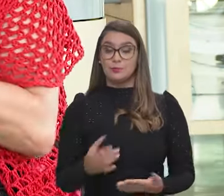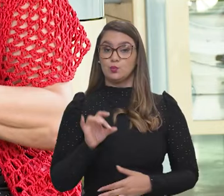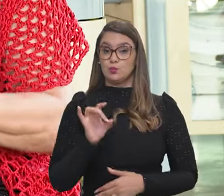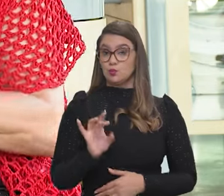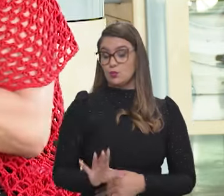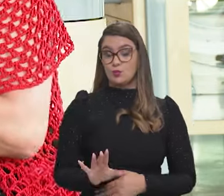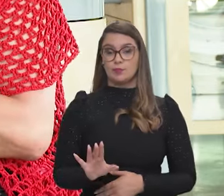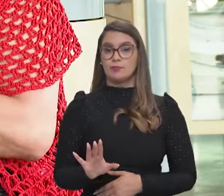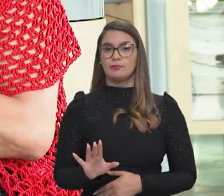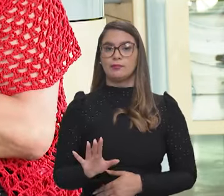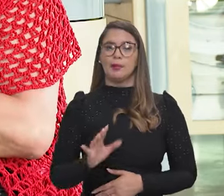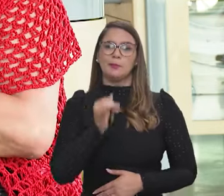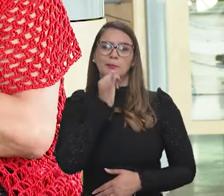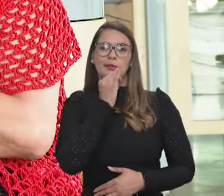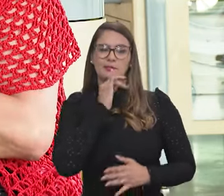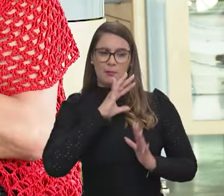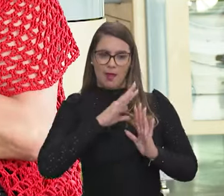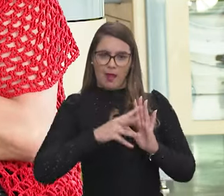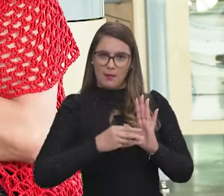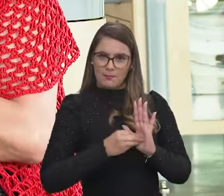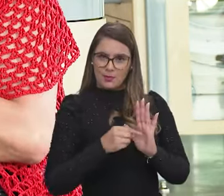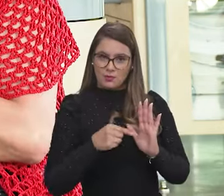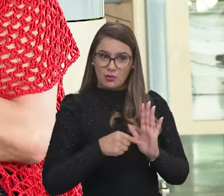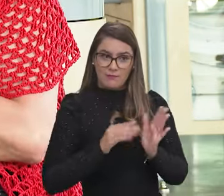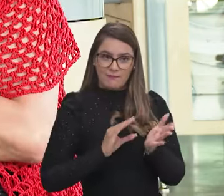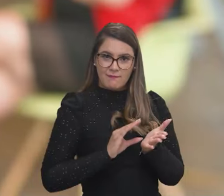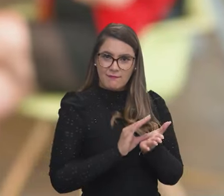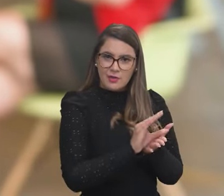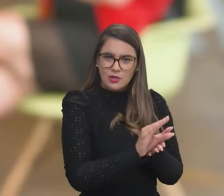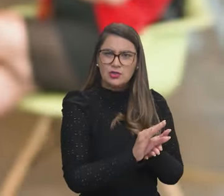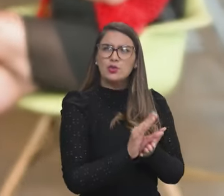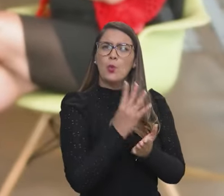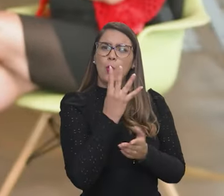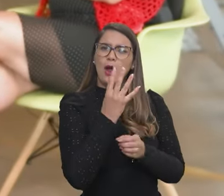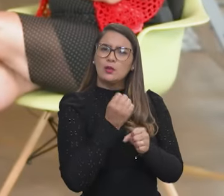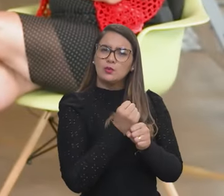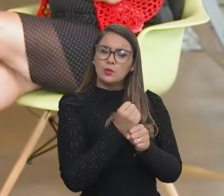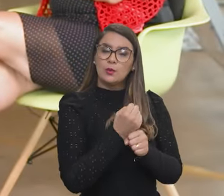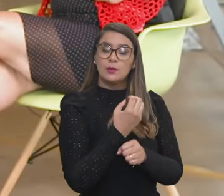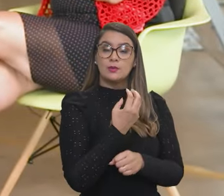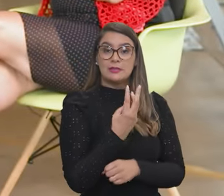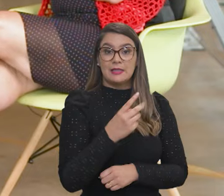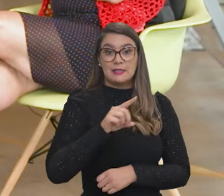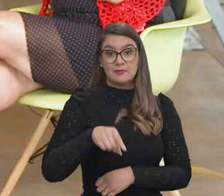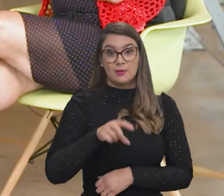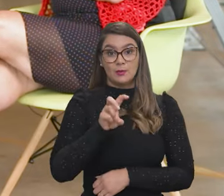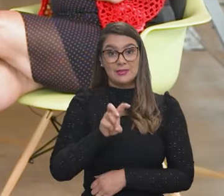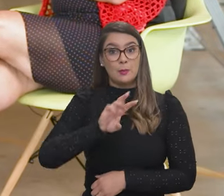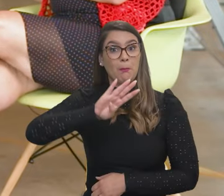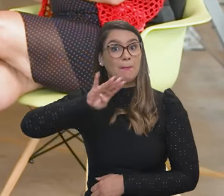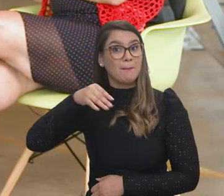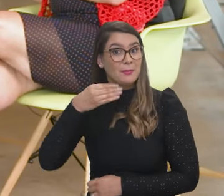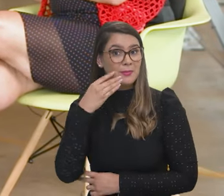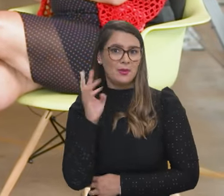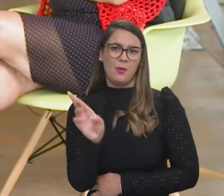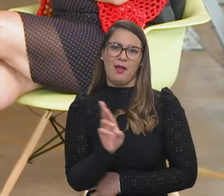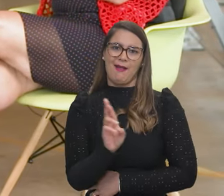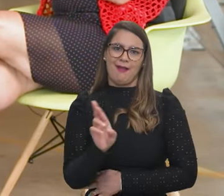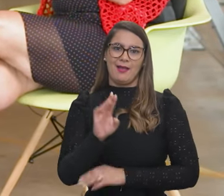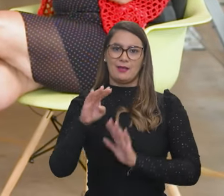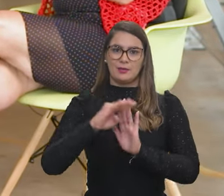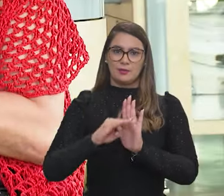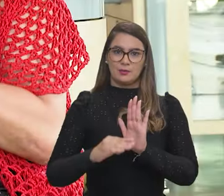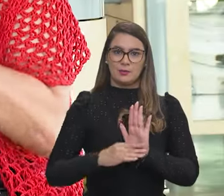só na Amazônia, né, nós vamos fazer um investimento nos próximos quatro anos de 3,5 bilhões de reais,